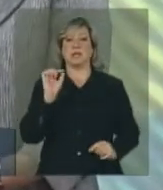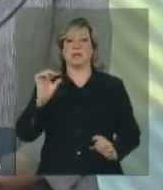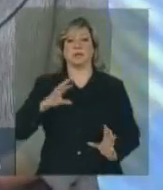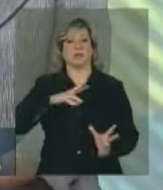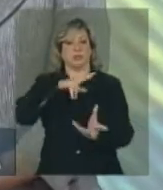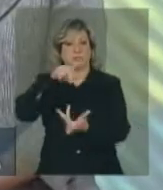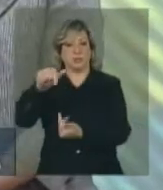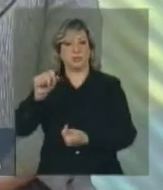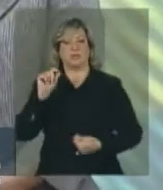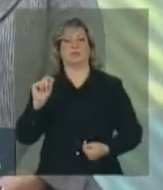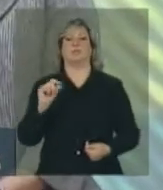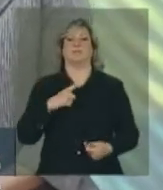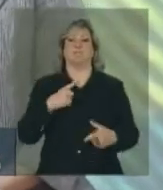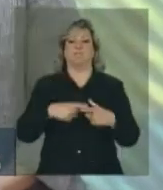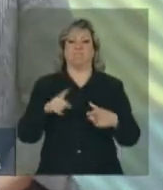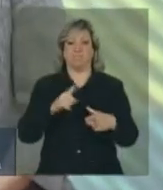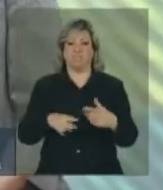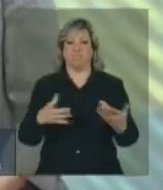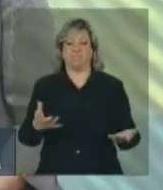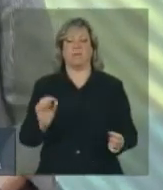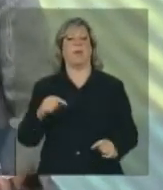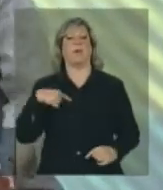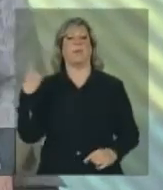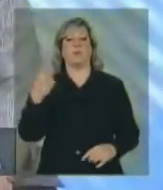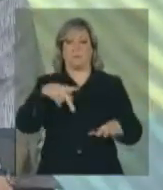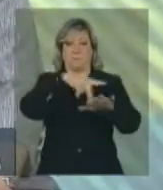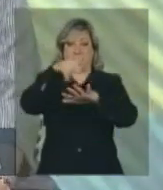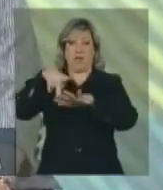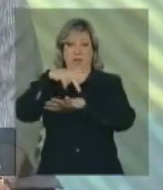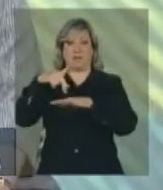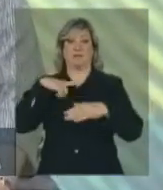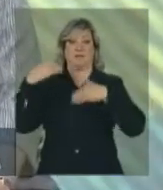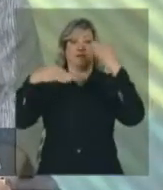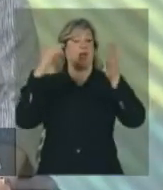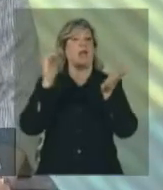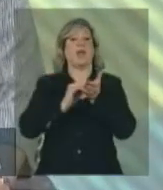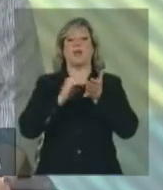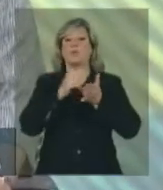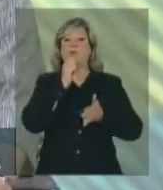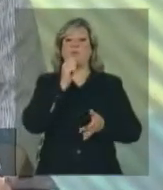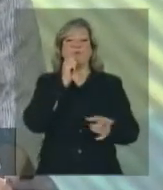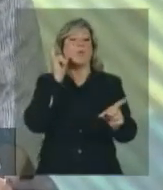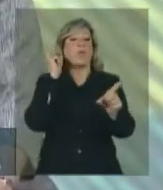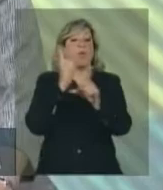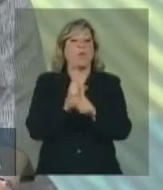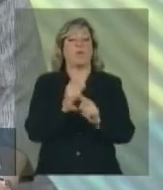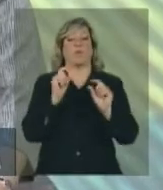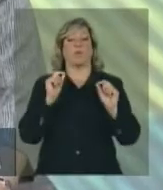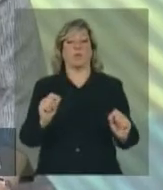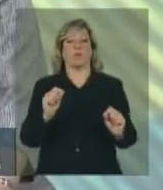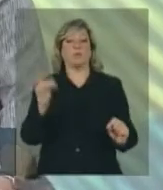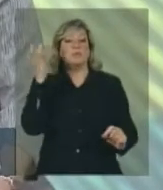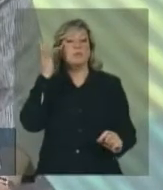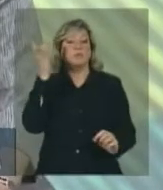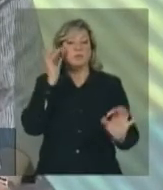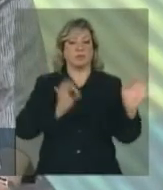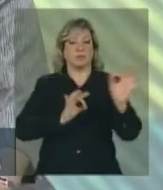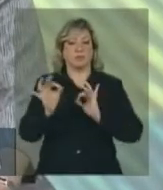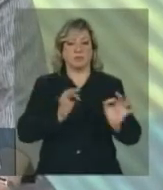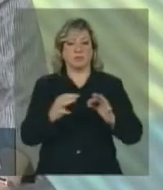países desenvolvidos não encontraram ainda o equilíbrio entre ajustes fiscais